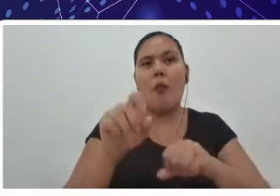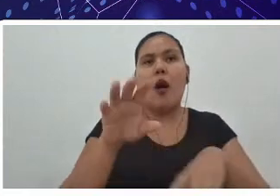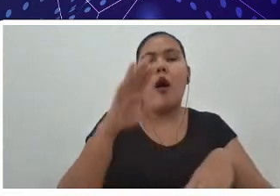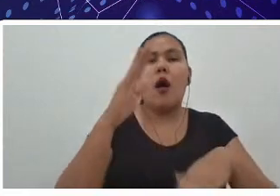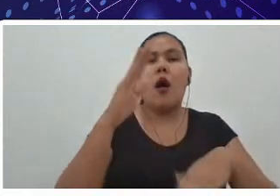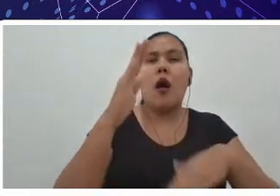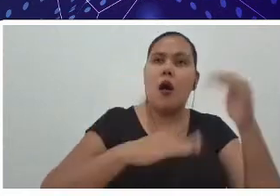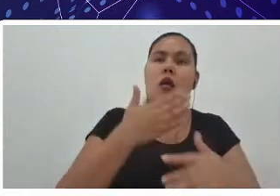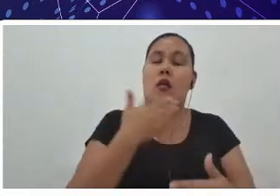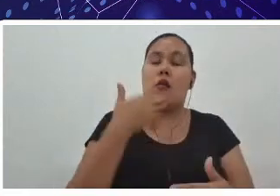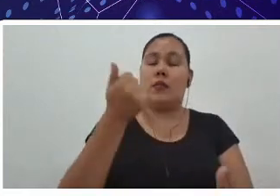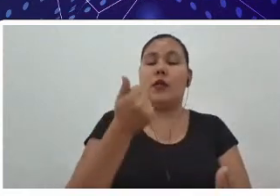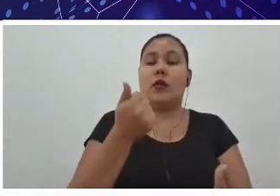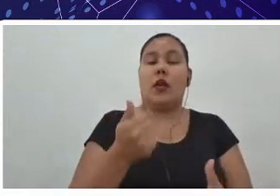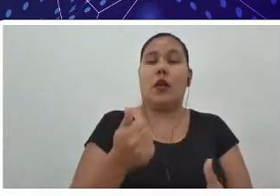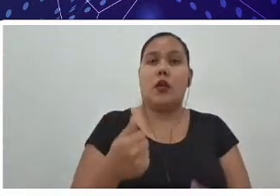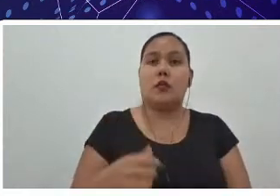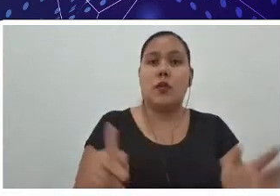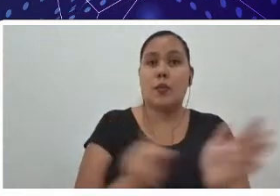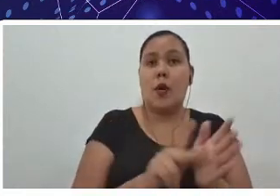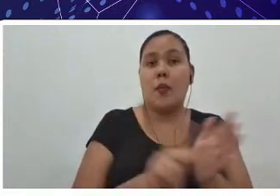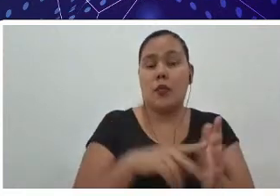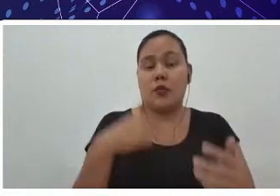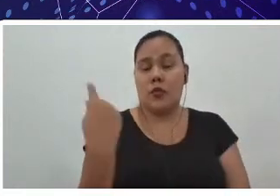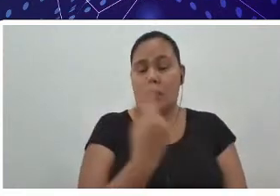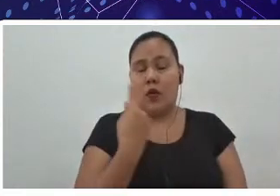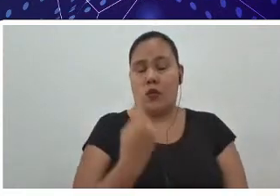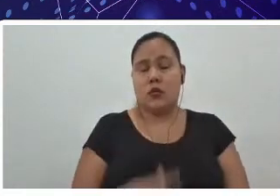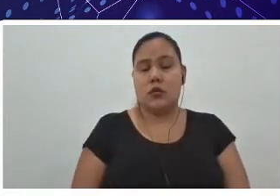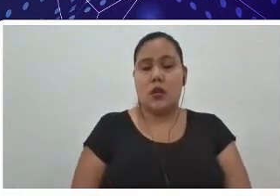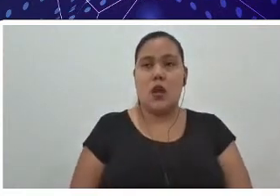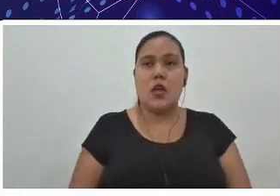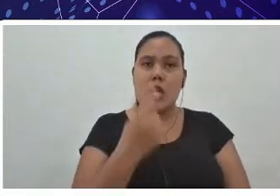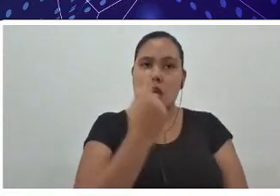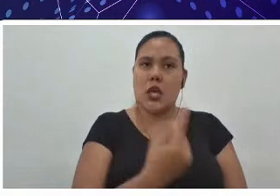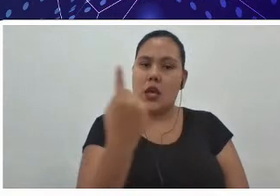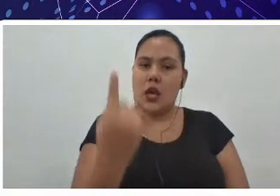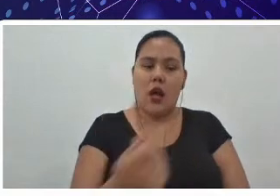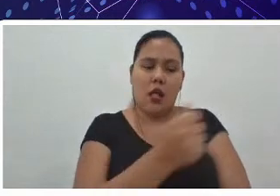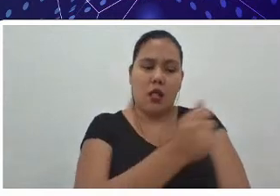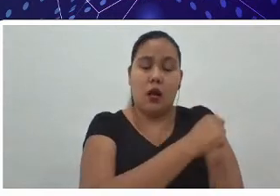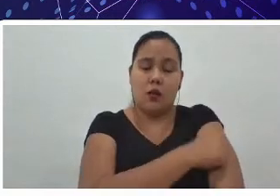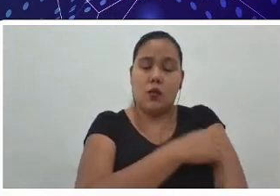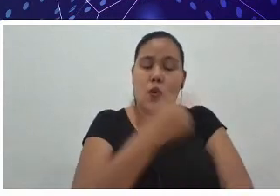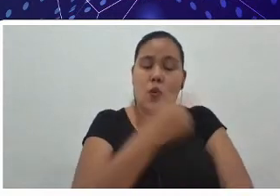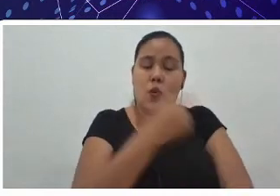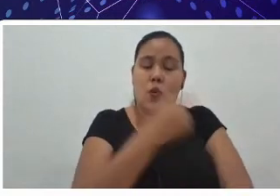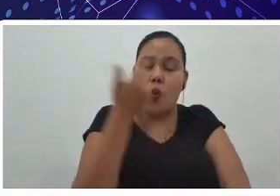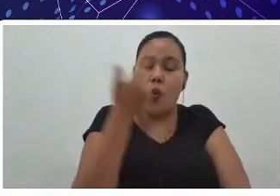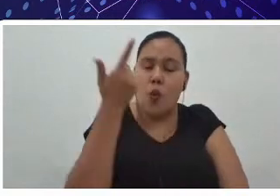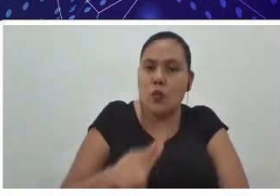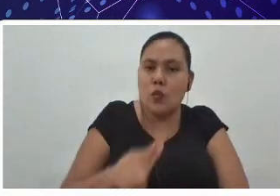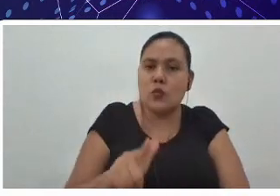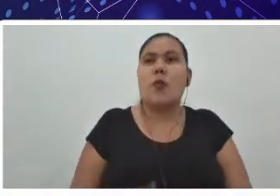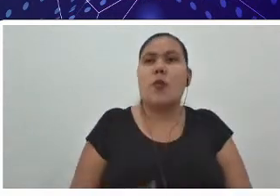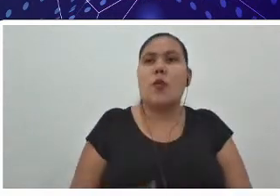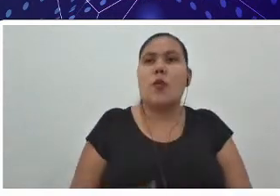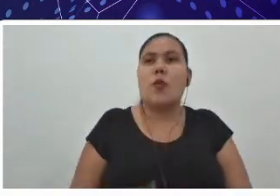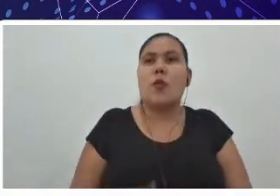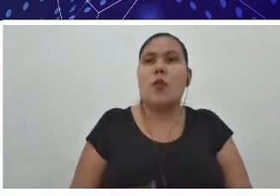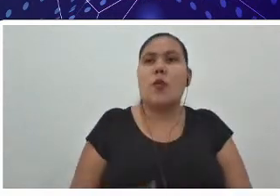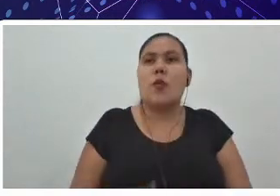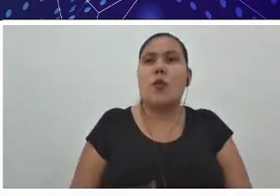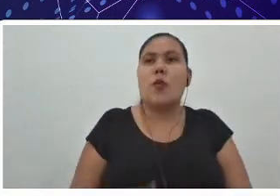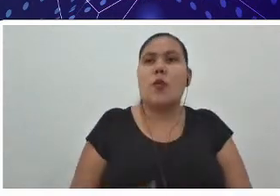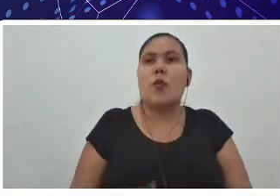do que nós, né, que cada um de nossos alunos possam sair melhores para atuar nesse campo do agronegócio que é